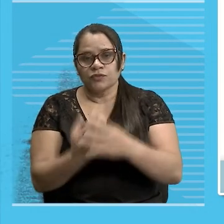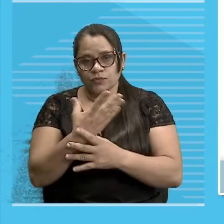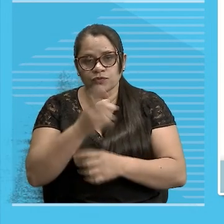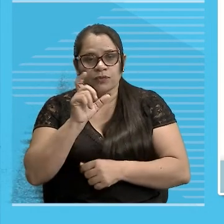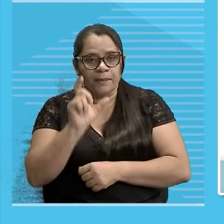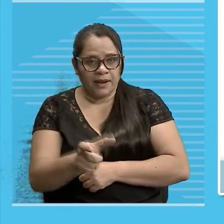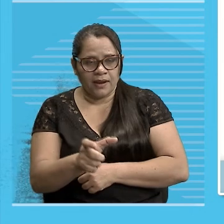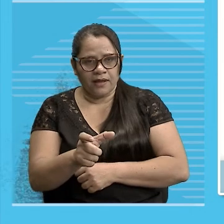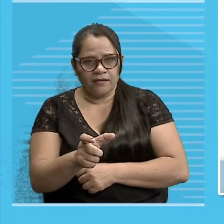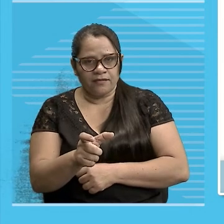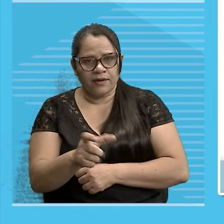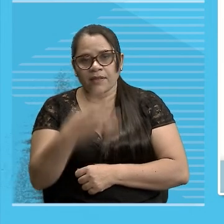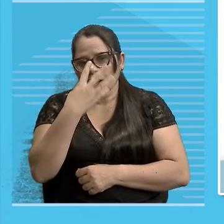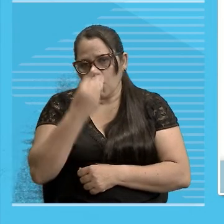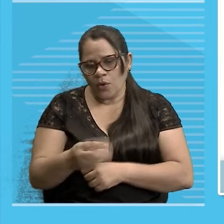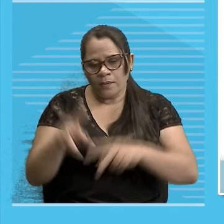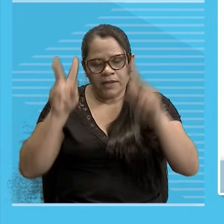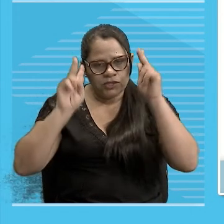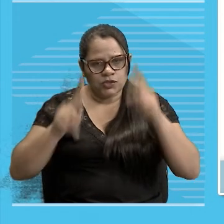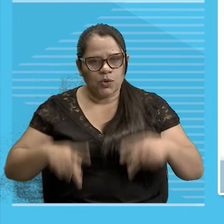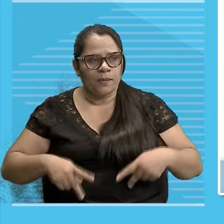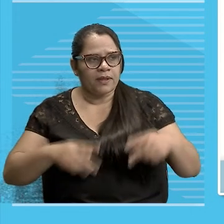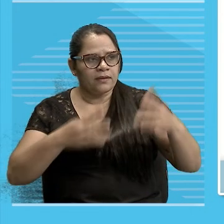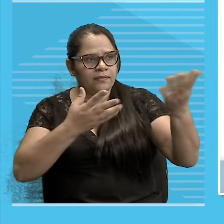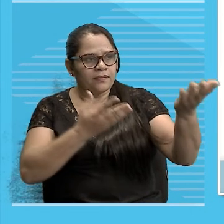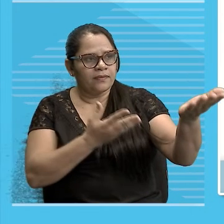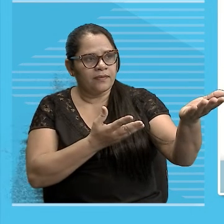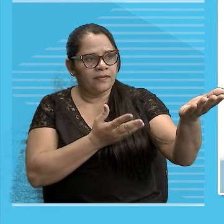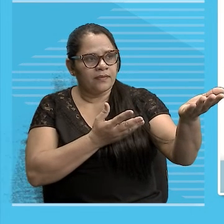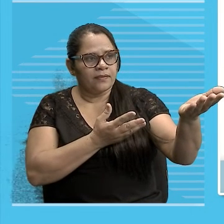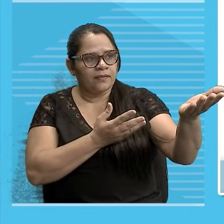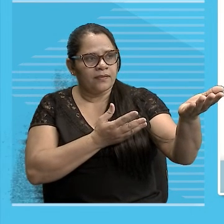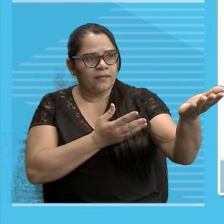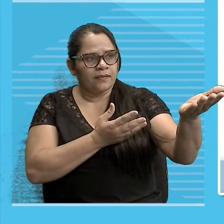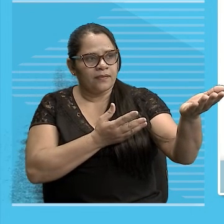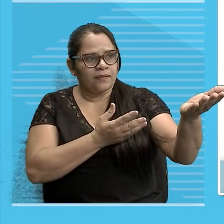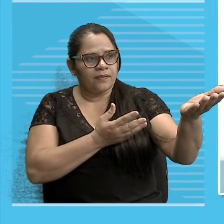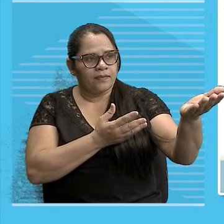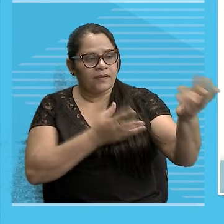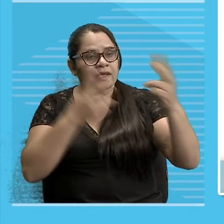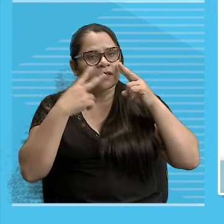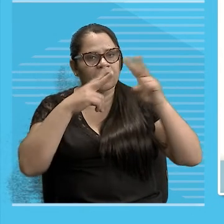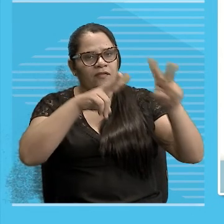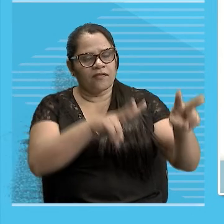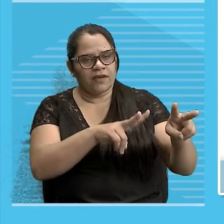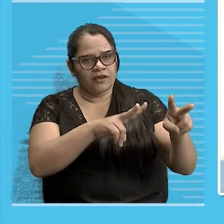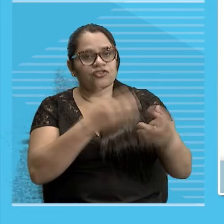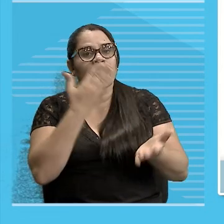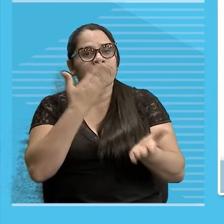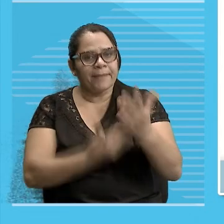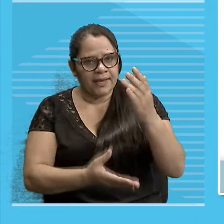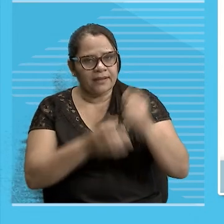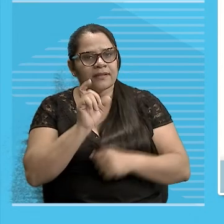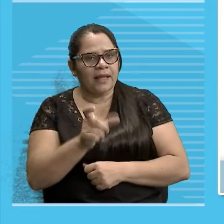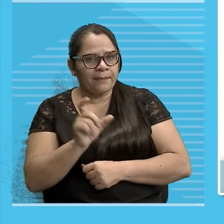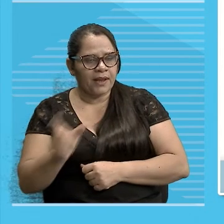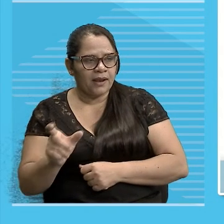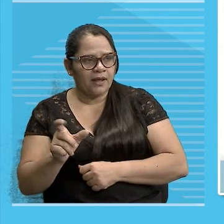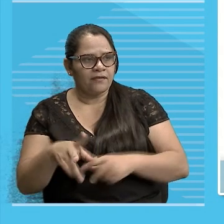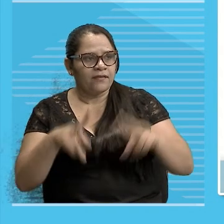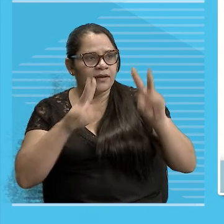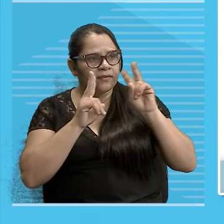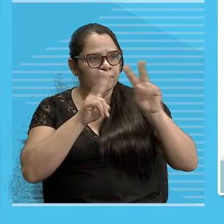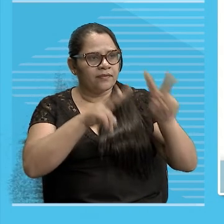Ó Presta atenção Como é que a gente vê E consegue enxergar Essa perda Ó Identifique